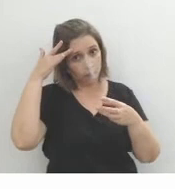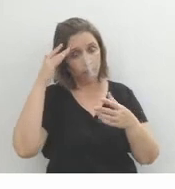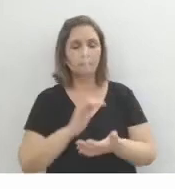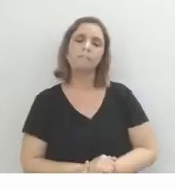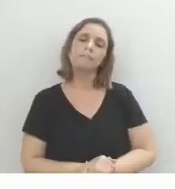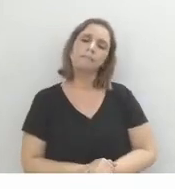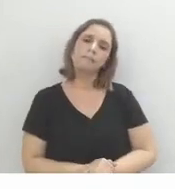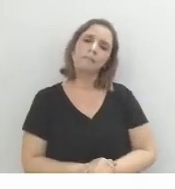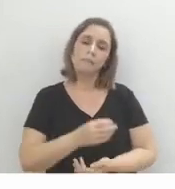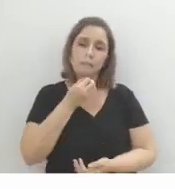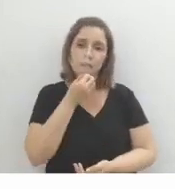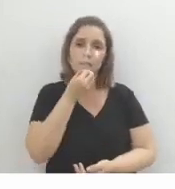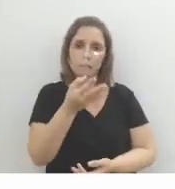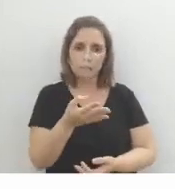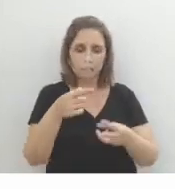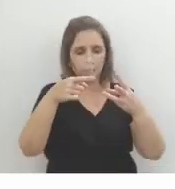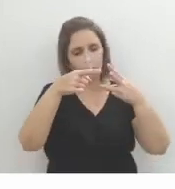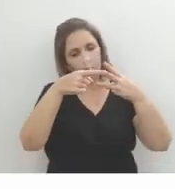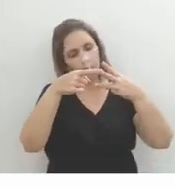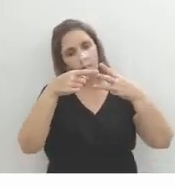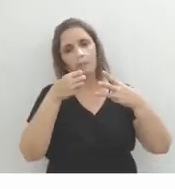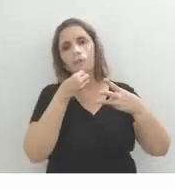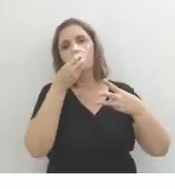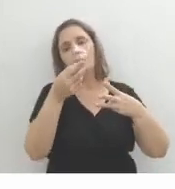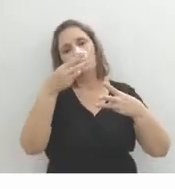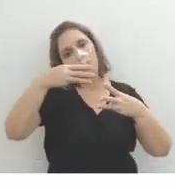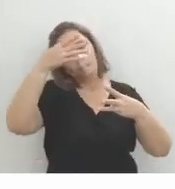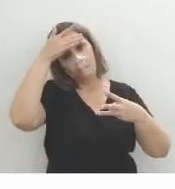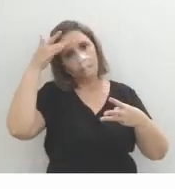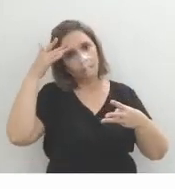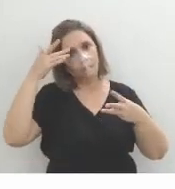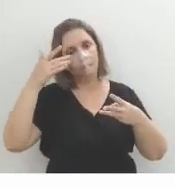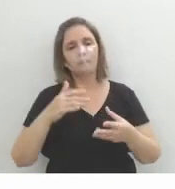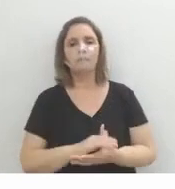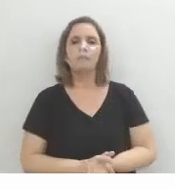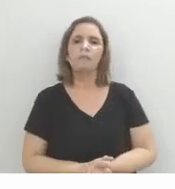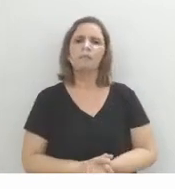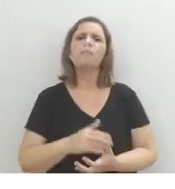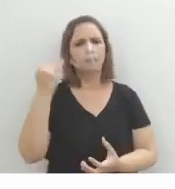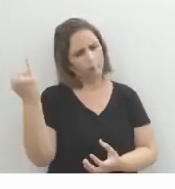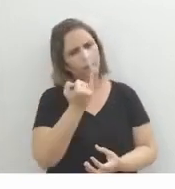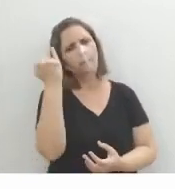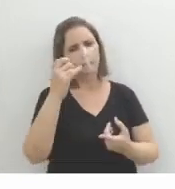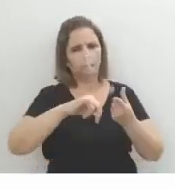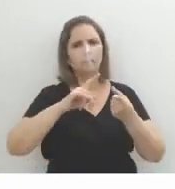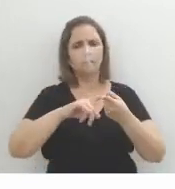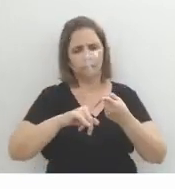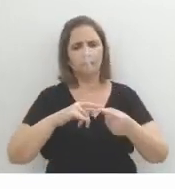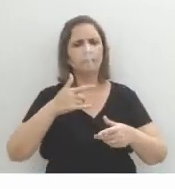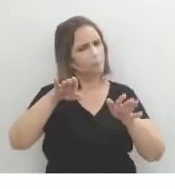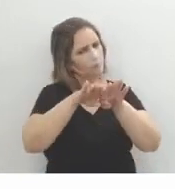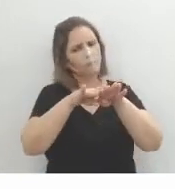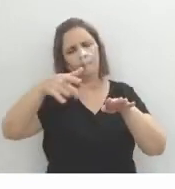contrapartida, eu tenho em Kim Casborba uma narrativa em terceira que não deixa de ser importante assim como as outras,